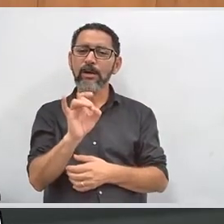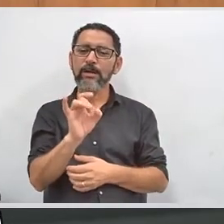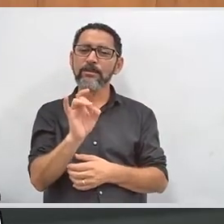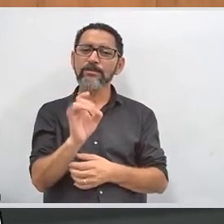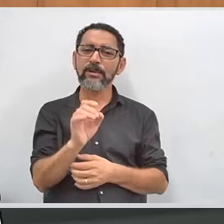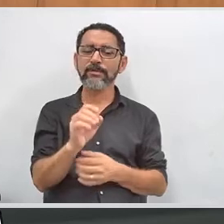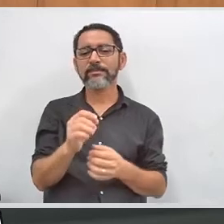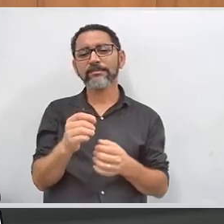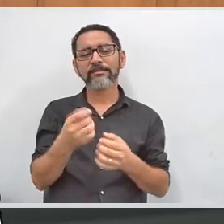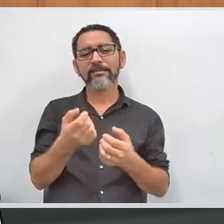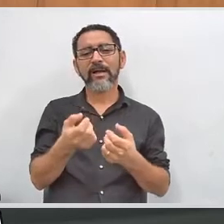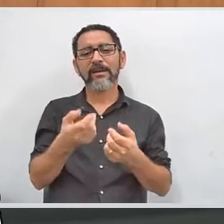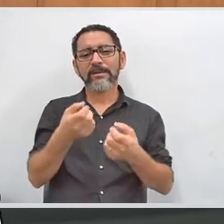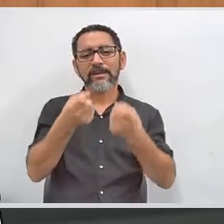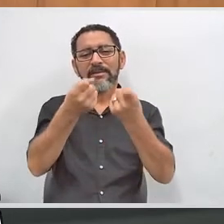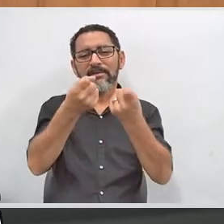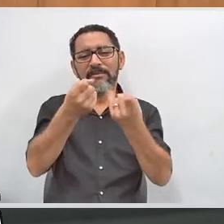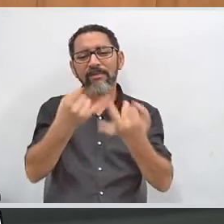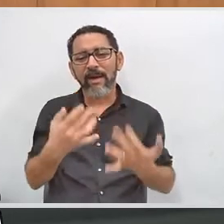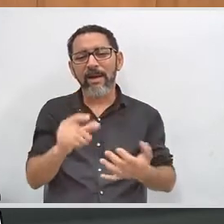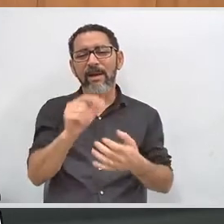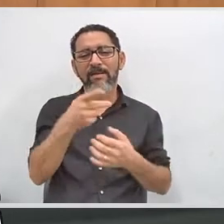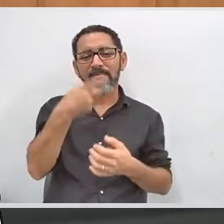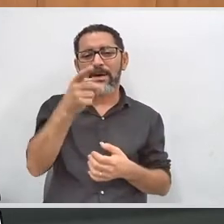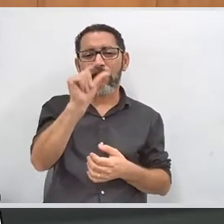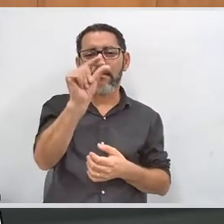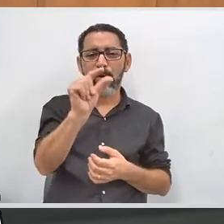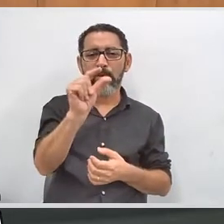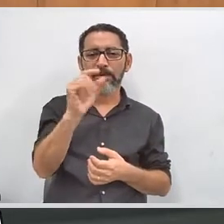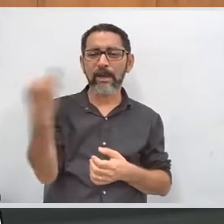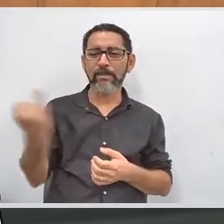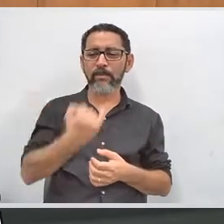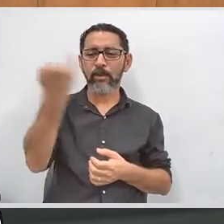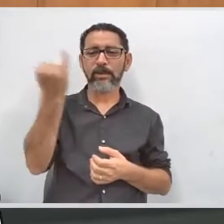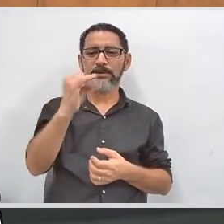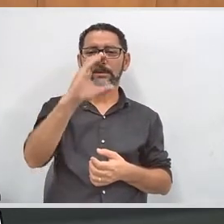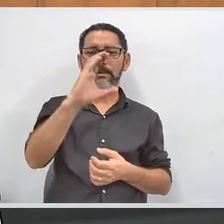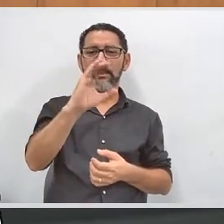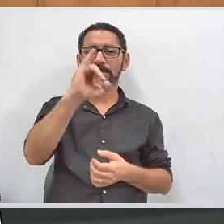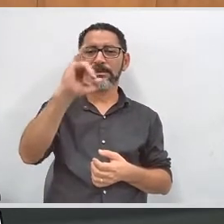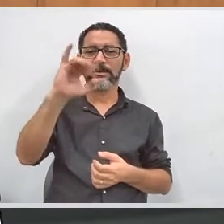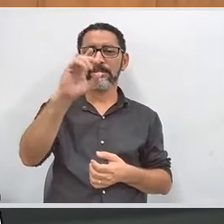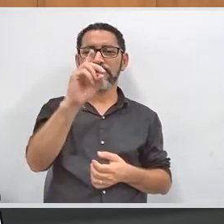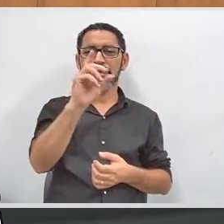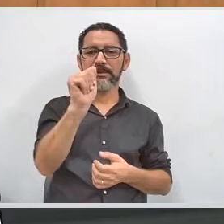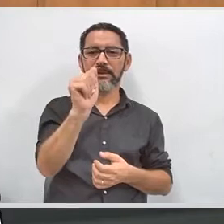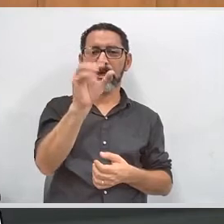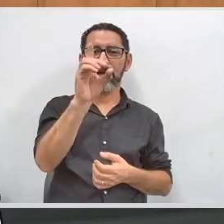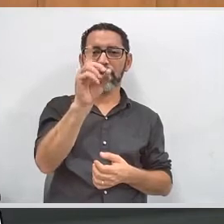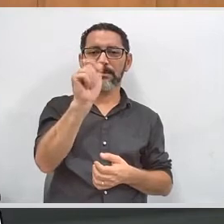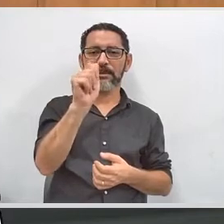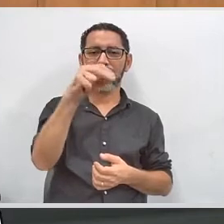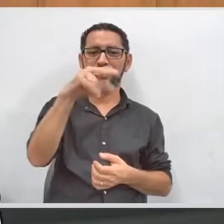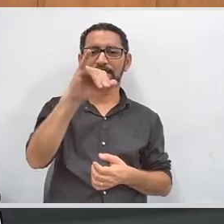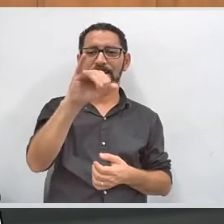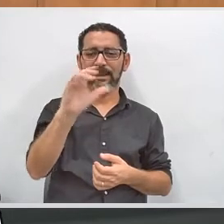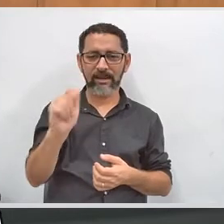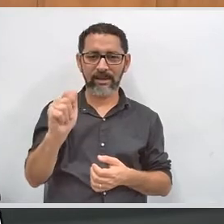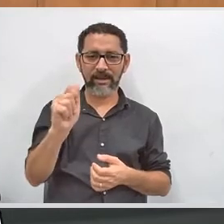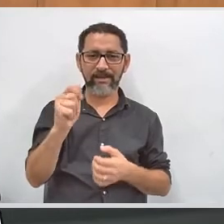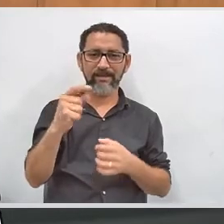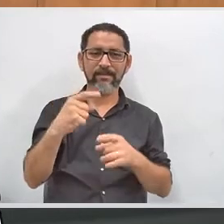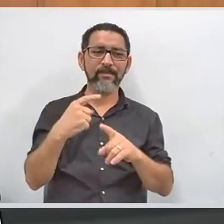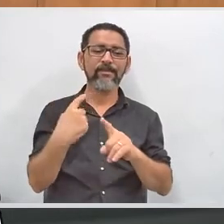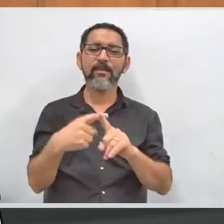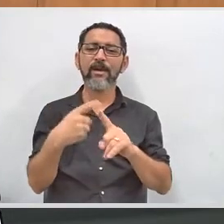essa questão da cidadania, da importância que é a cidadania de todo mundo se envolver nesse processo, porque o